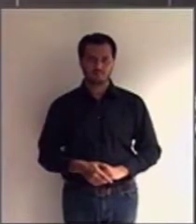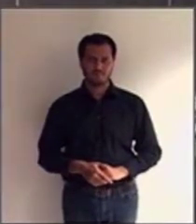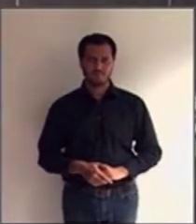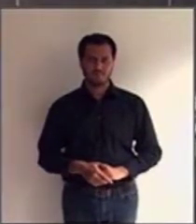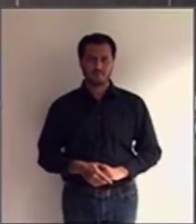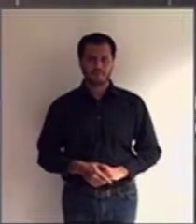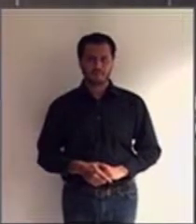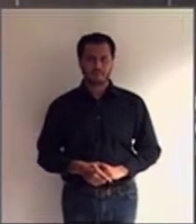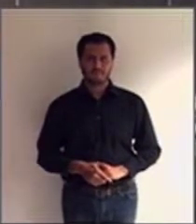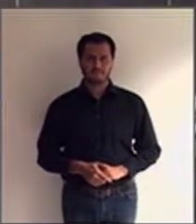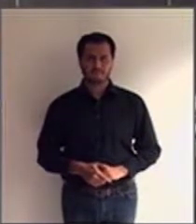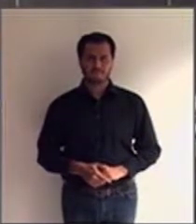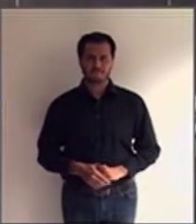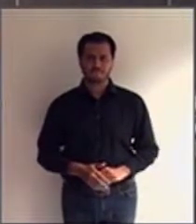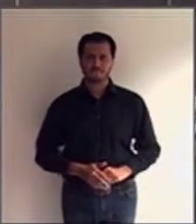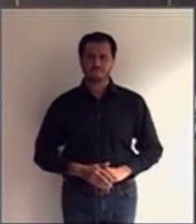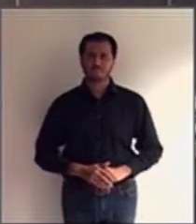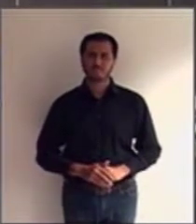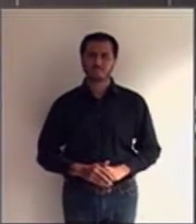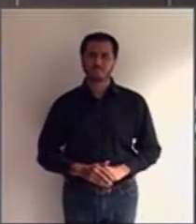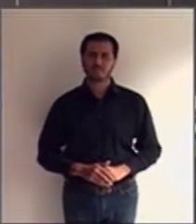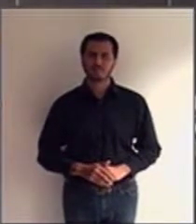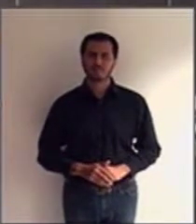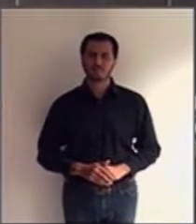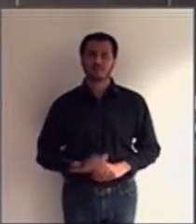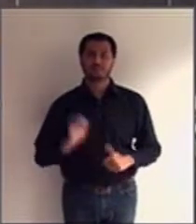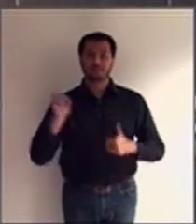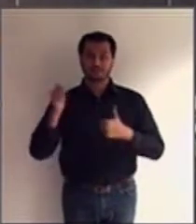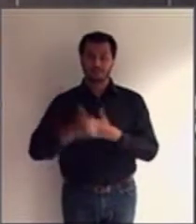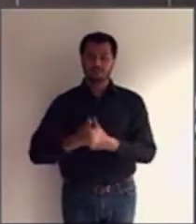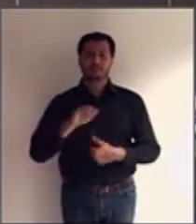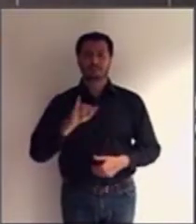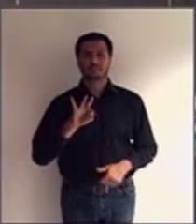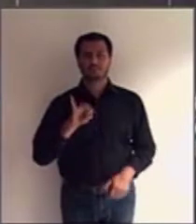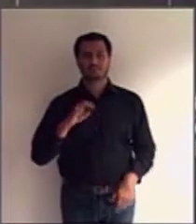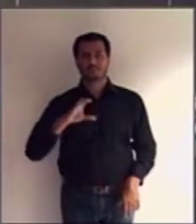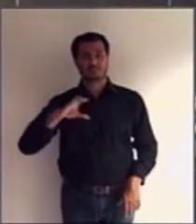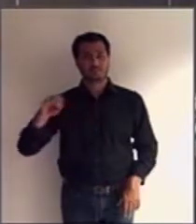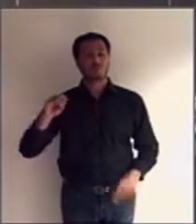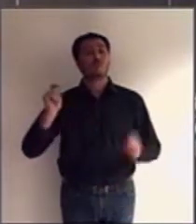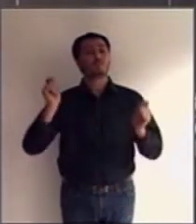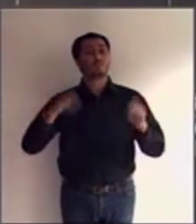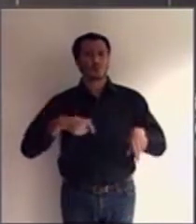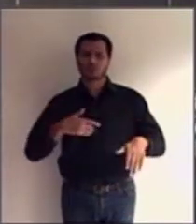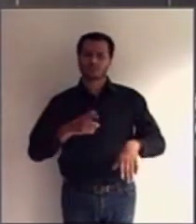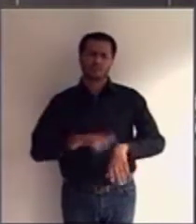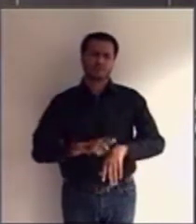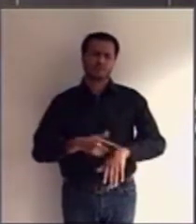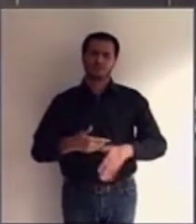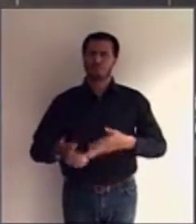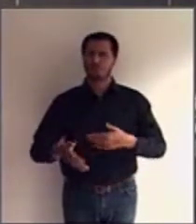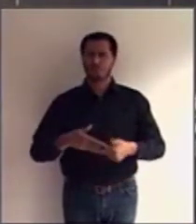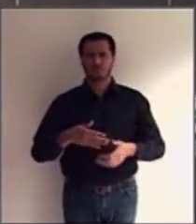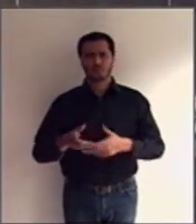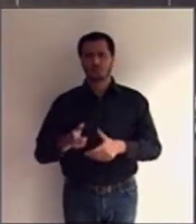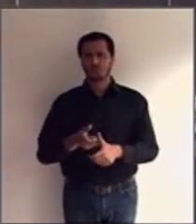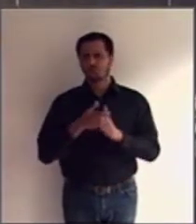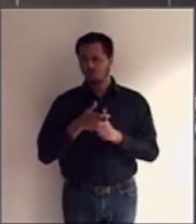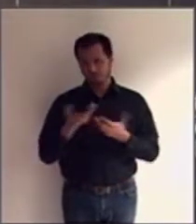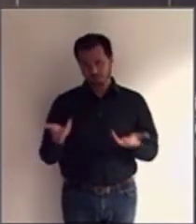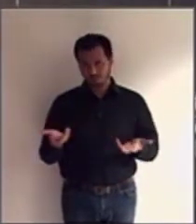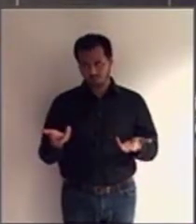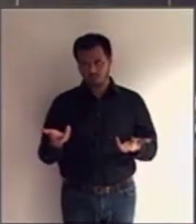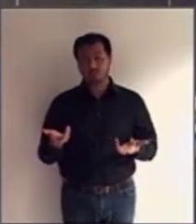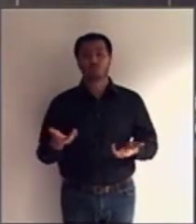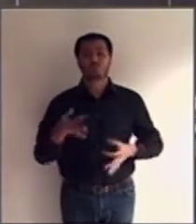Bem, a interdição, ela pode ser levantada a qualquer tempo. O juiz deve, inclusive, em sua sentença,